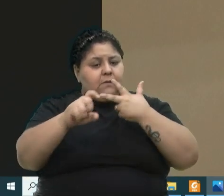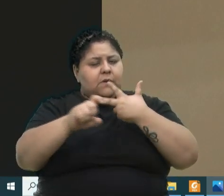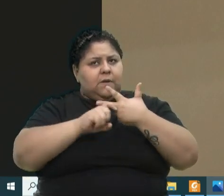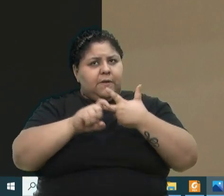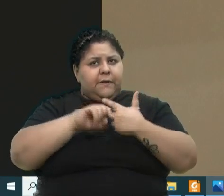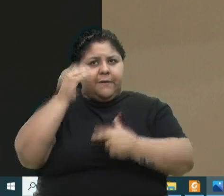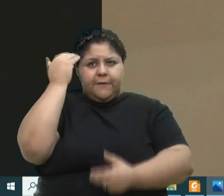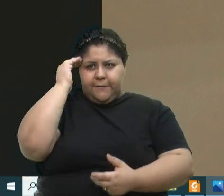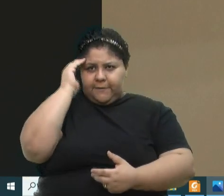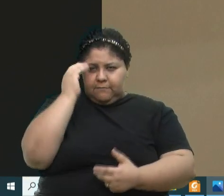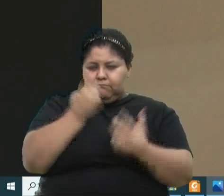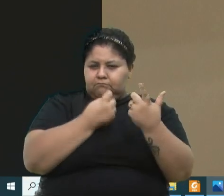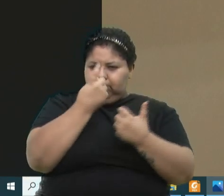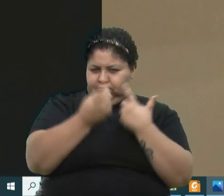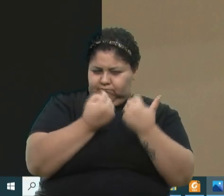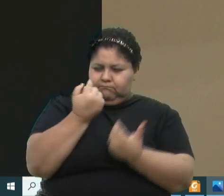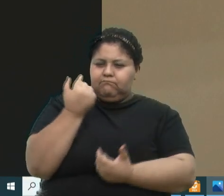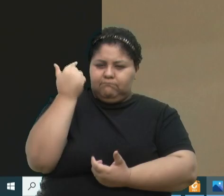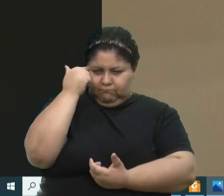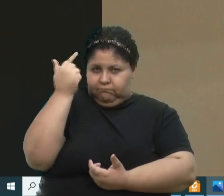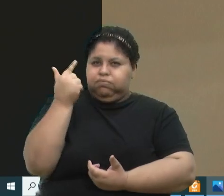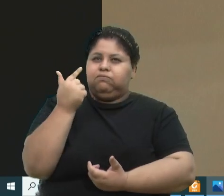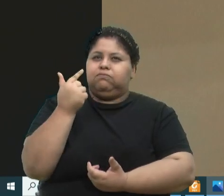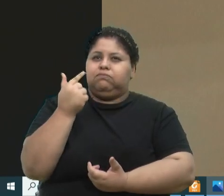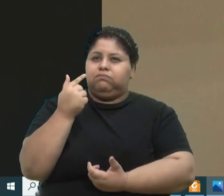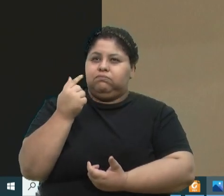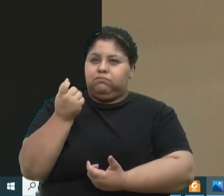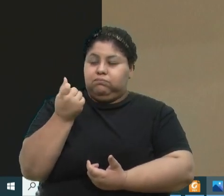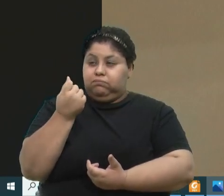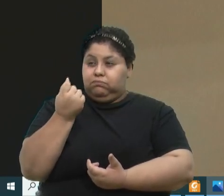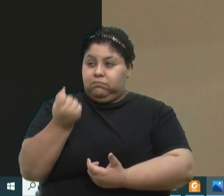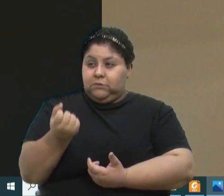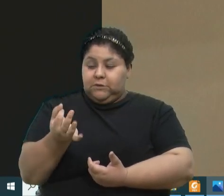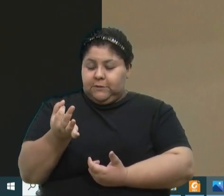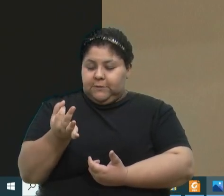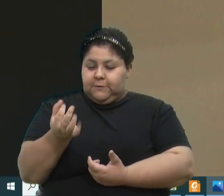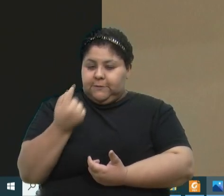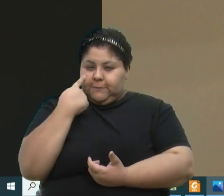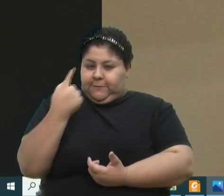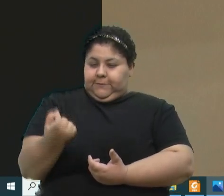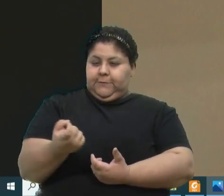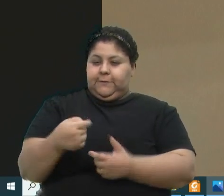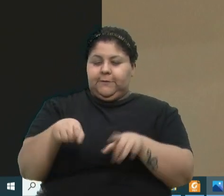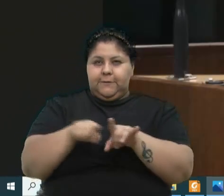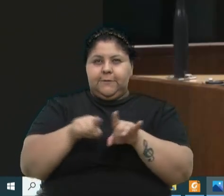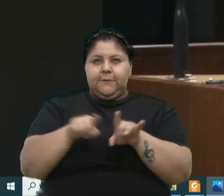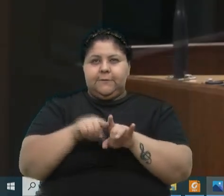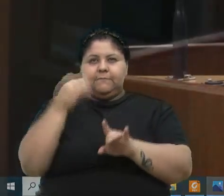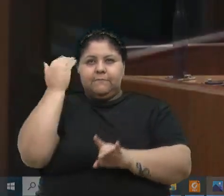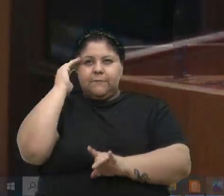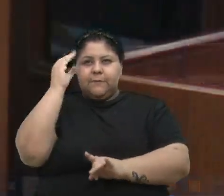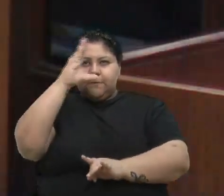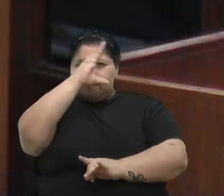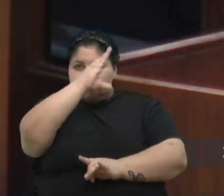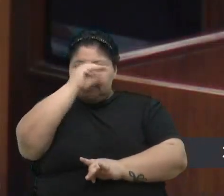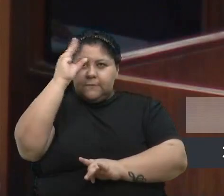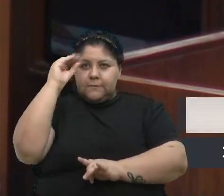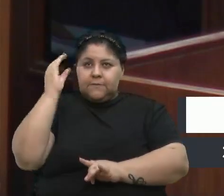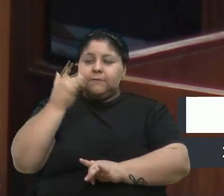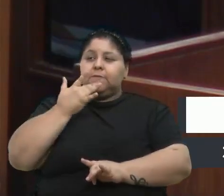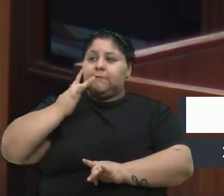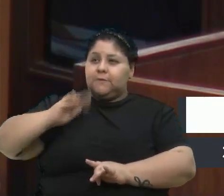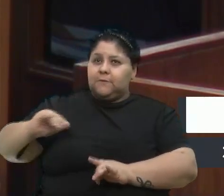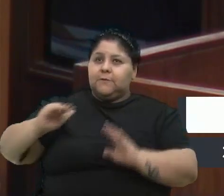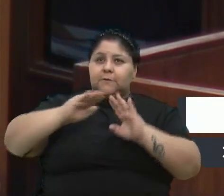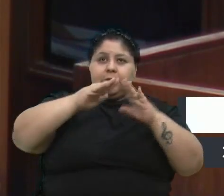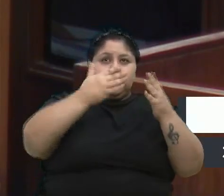proposições muito interessantes, e também esse olhar dos adolescentes, nas crianças e adolescentes nas suas escolas e